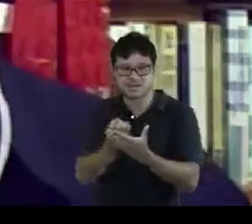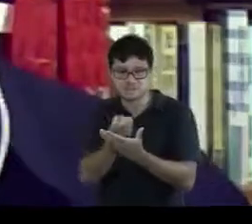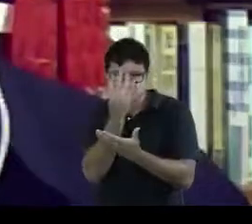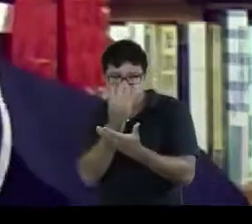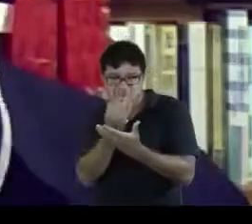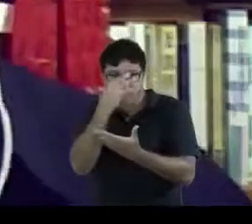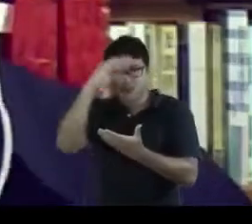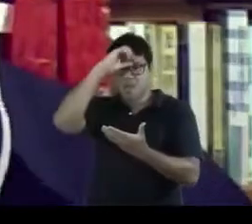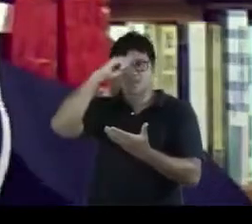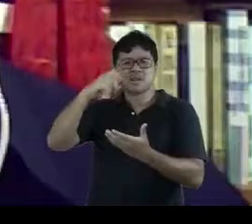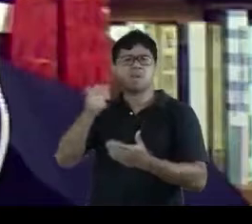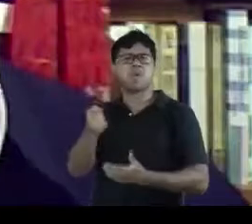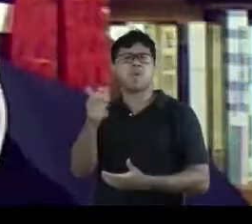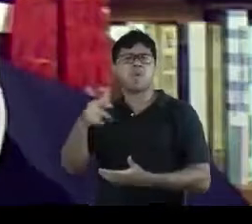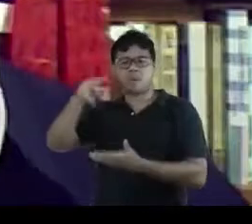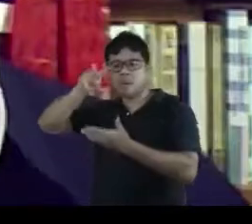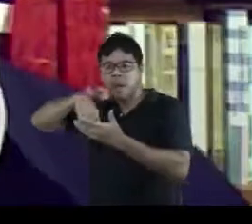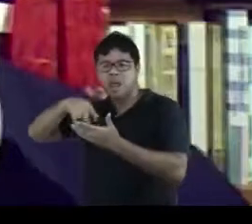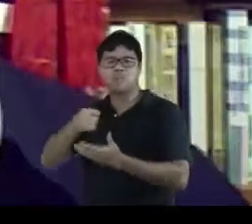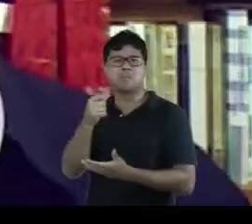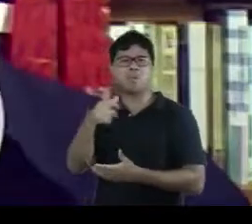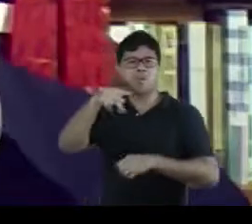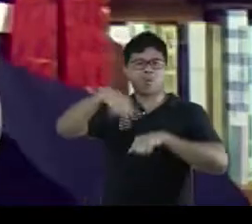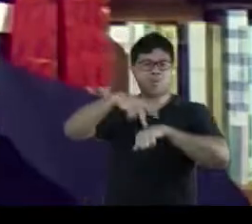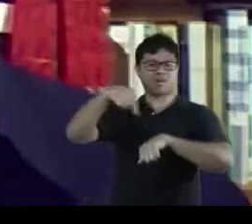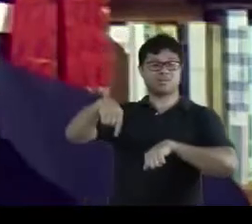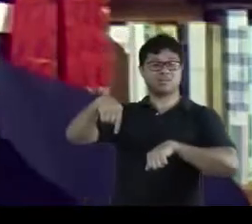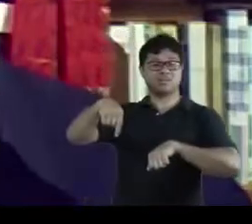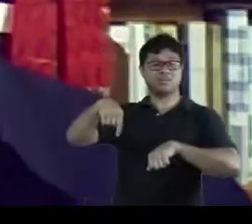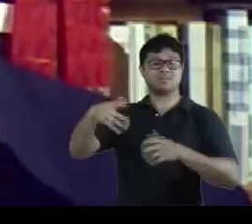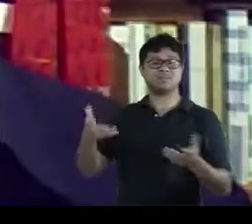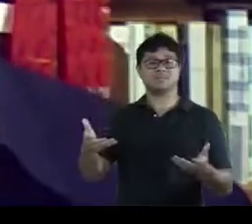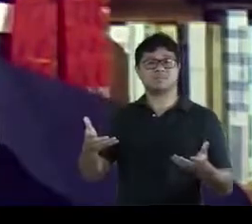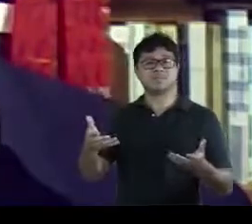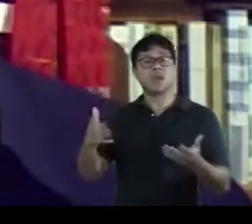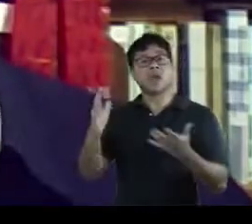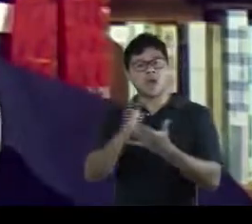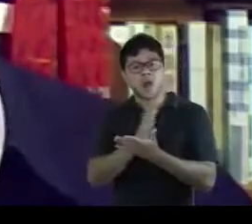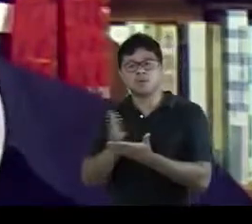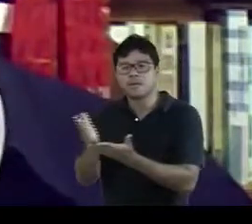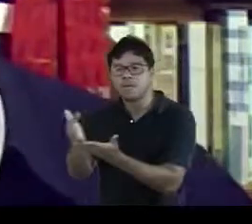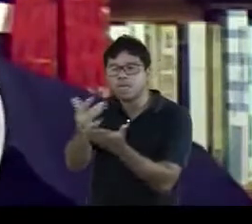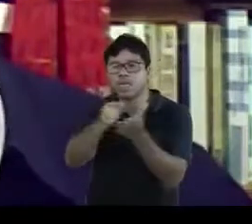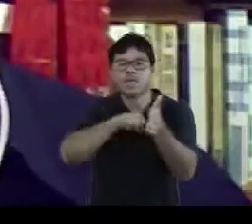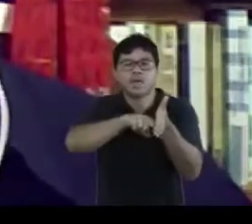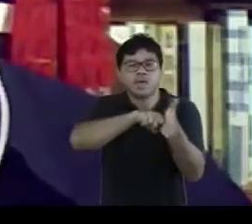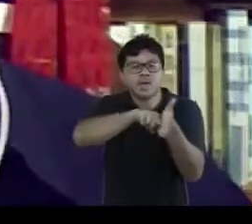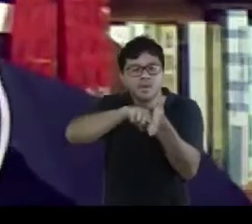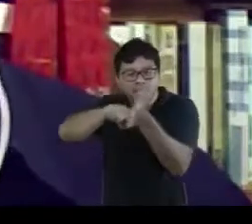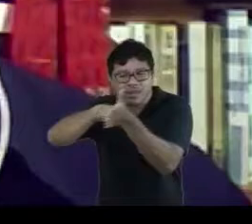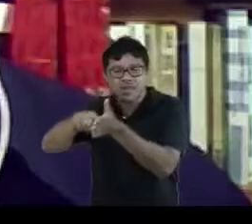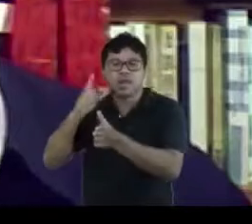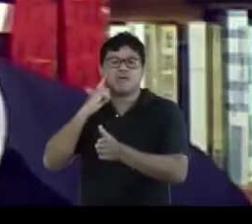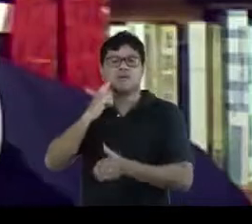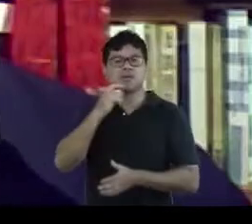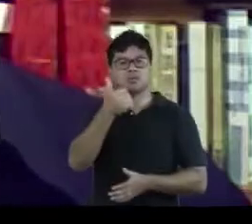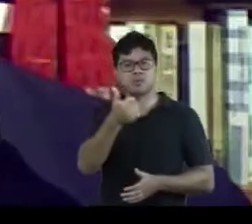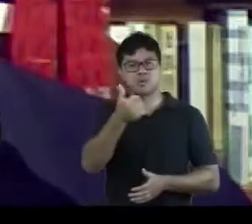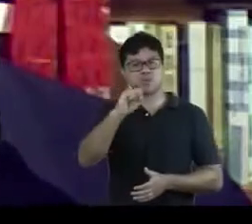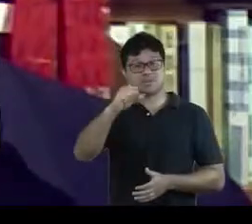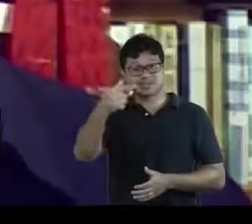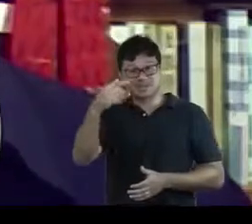extremamente restritivas, aonde, segundo os dados do recenseamento de 1870,